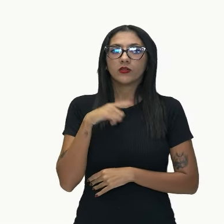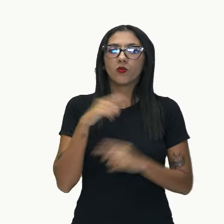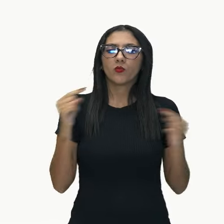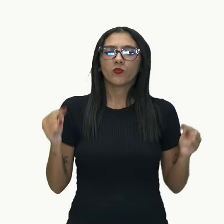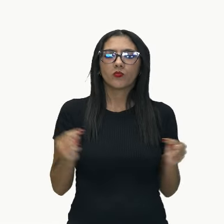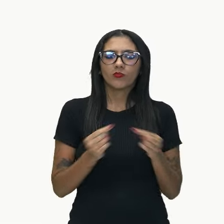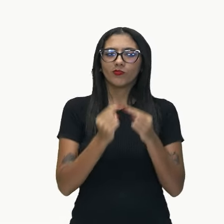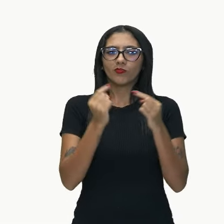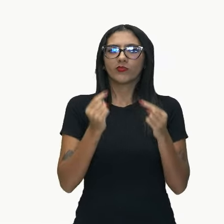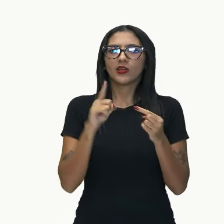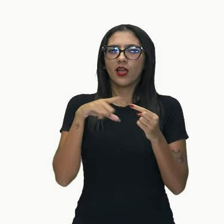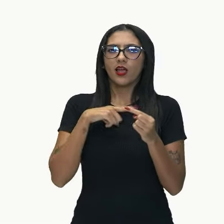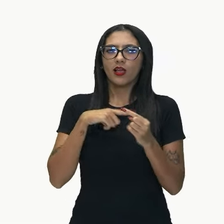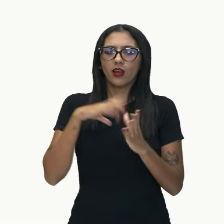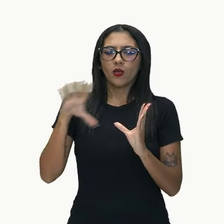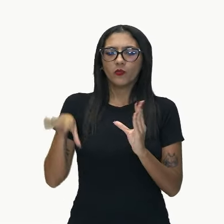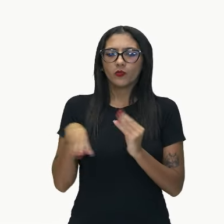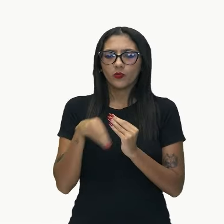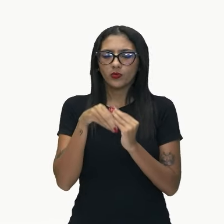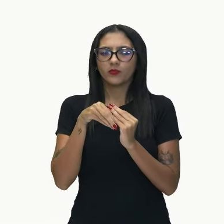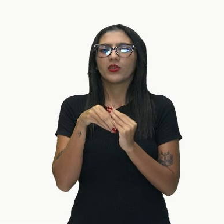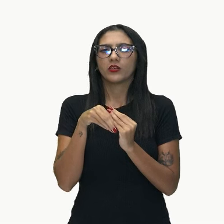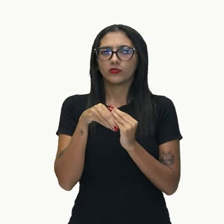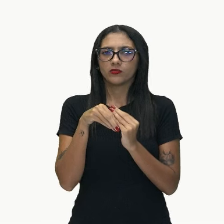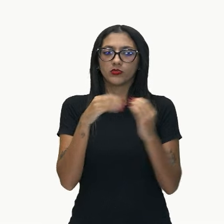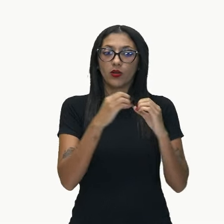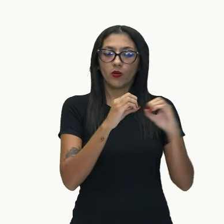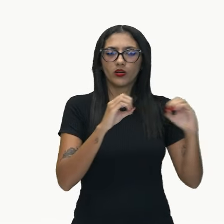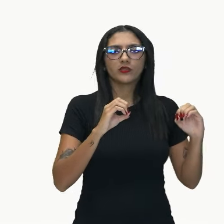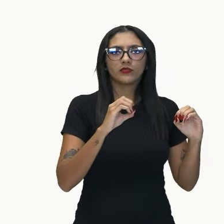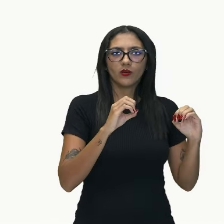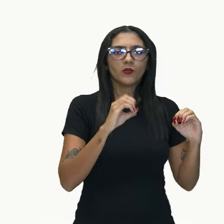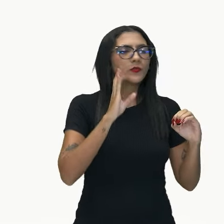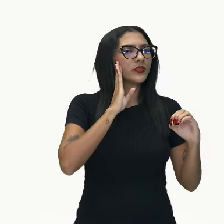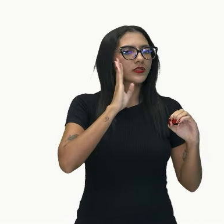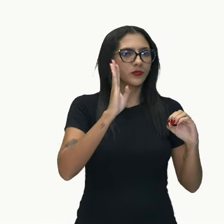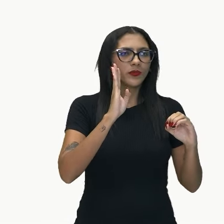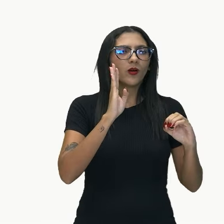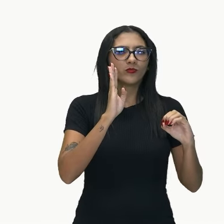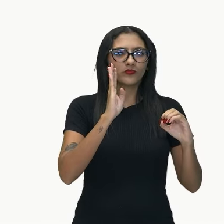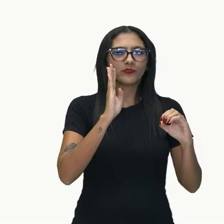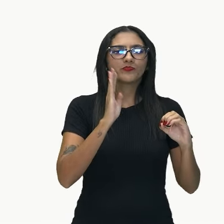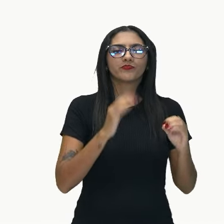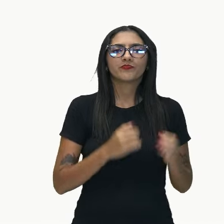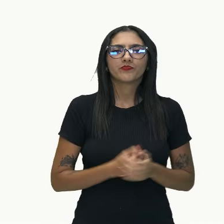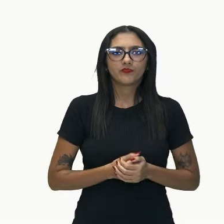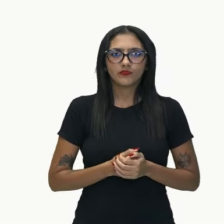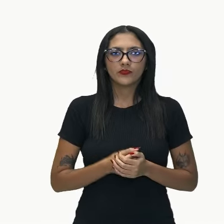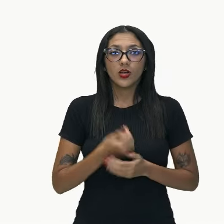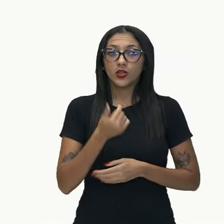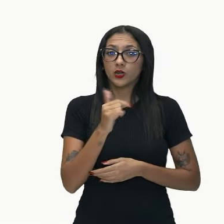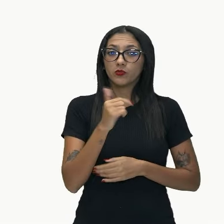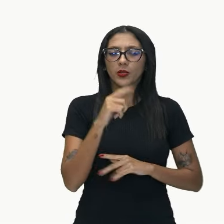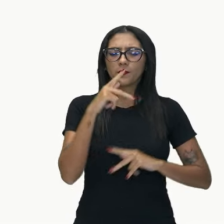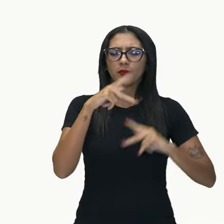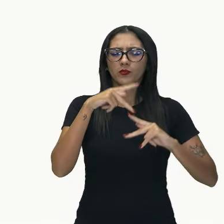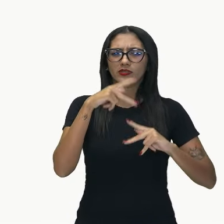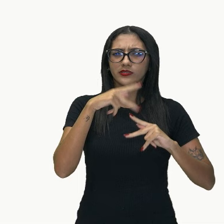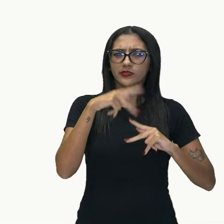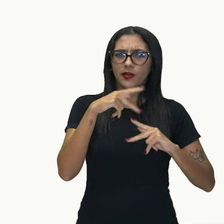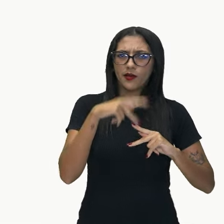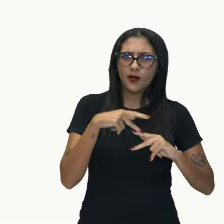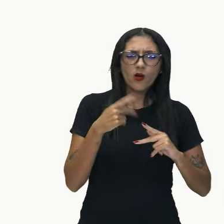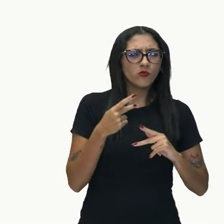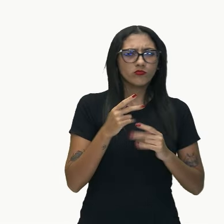complemento verbal da oração principal, e como não tem preposição iniciando ela, não tem nenhuma